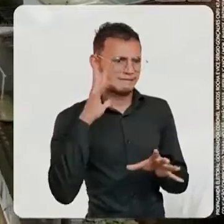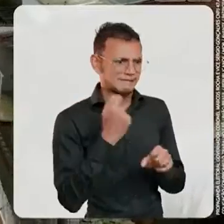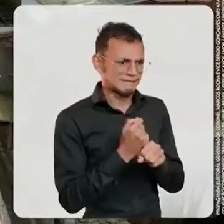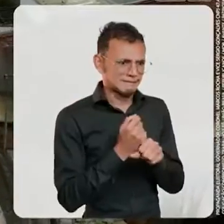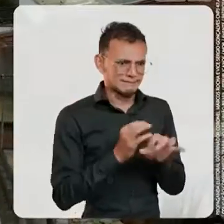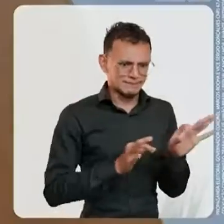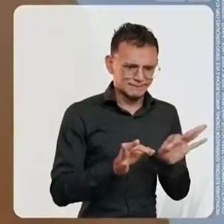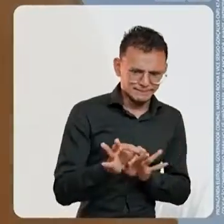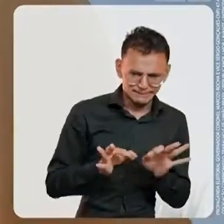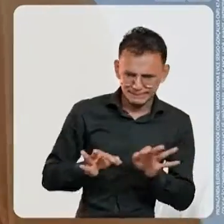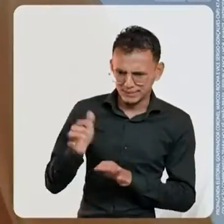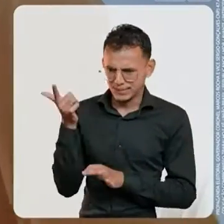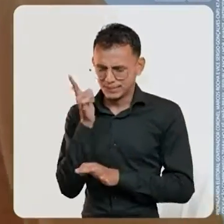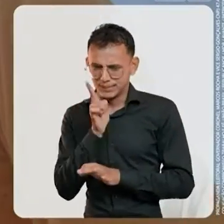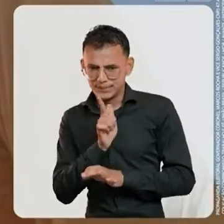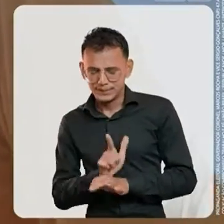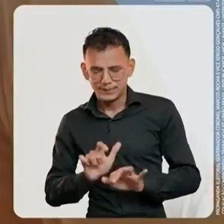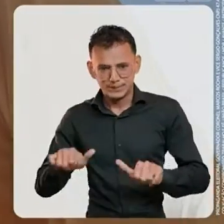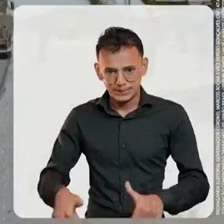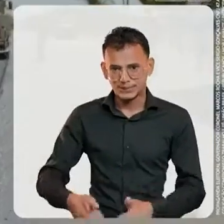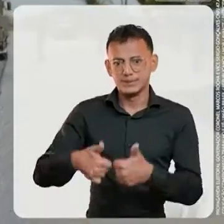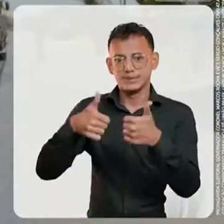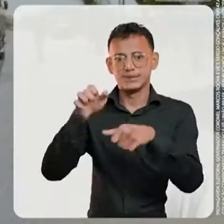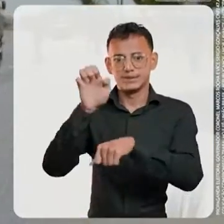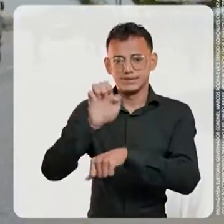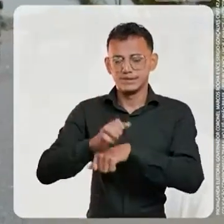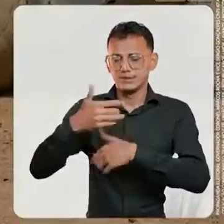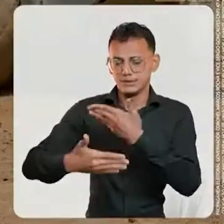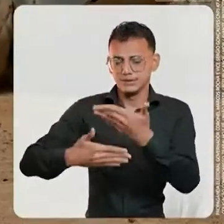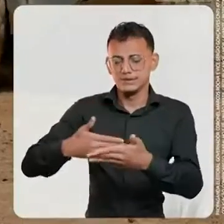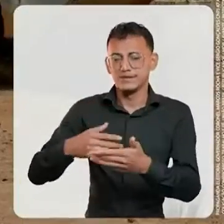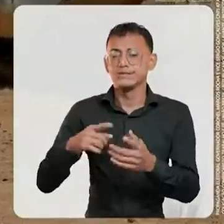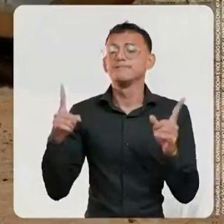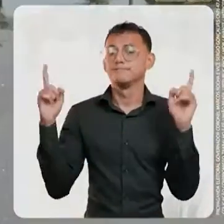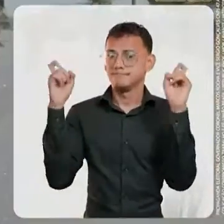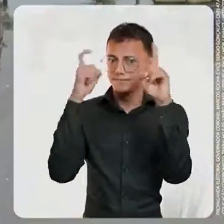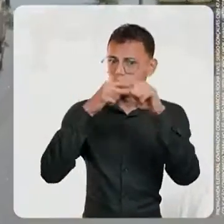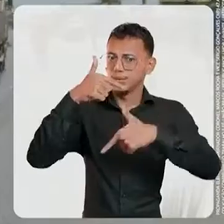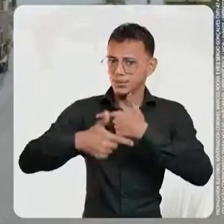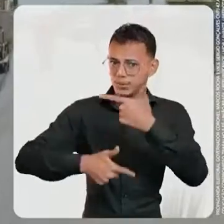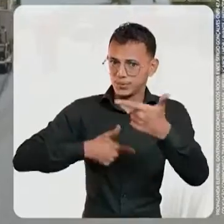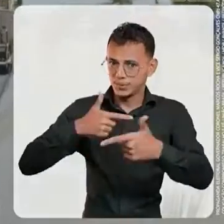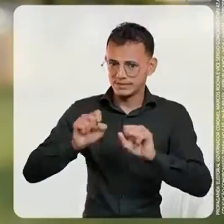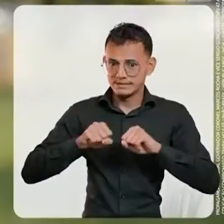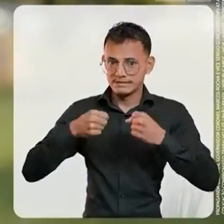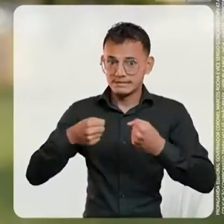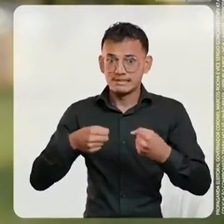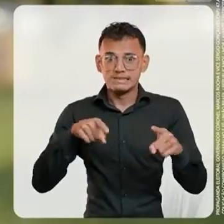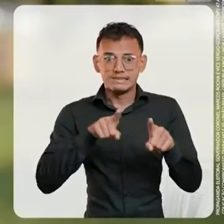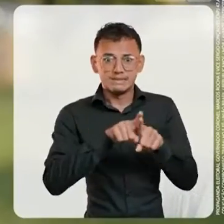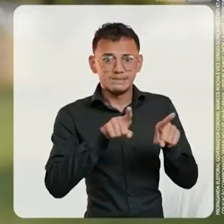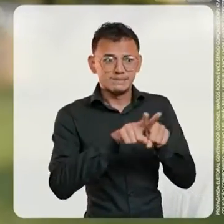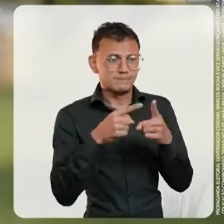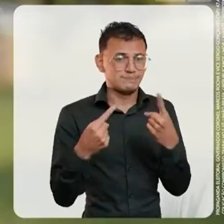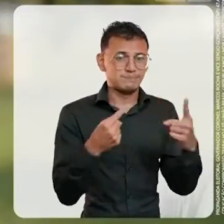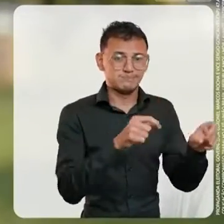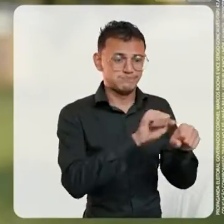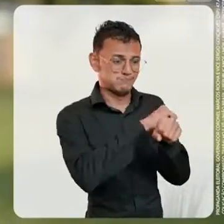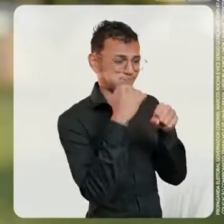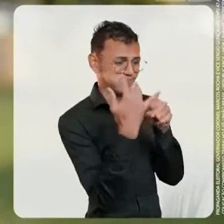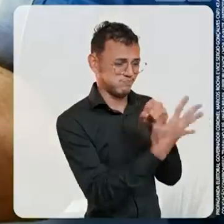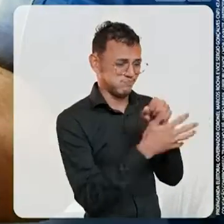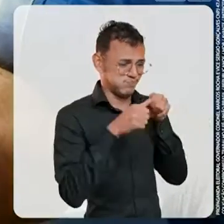sanear o Estado e promover o nosso desenvolvimento. Foi muito trabalho e determinação e ainda enfrentando uma situação